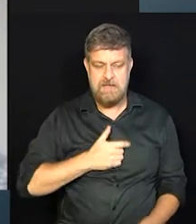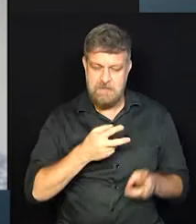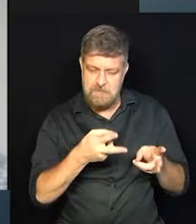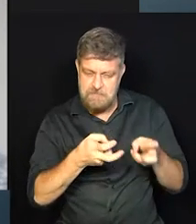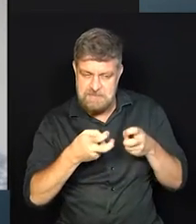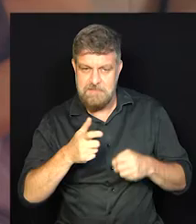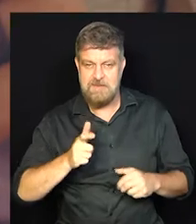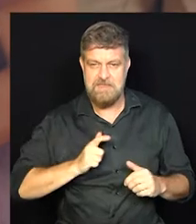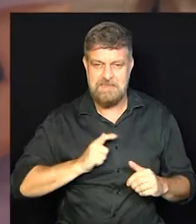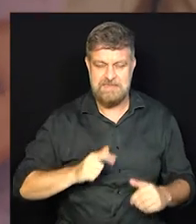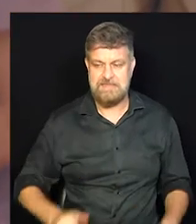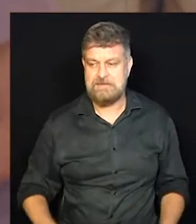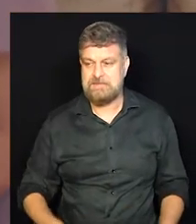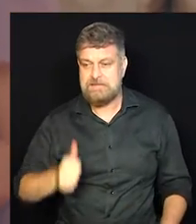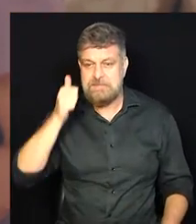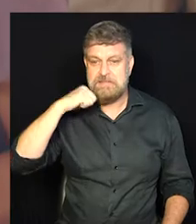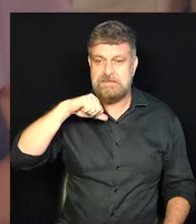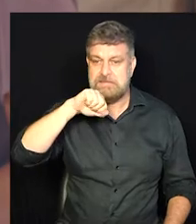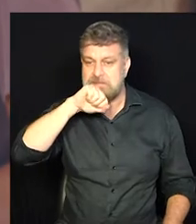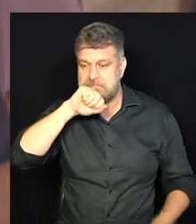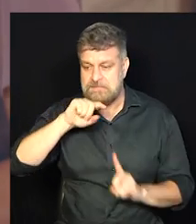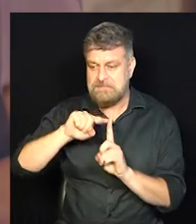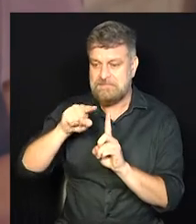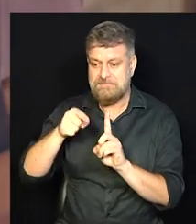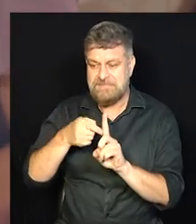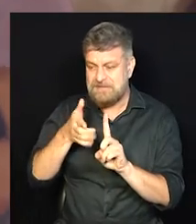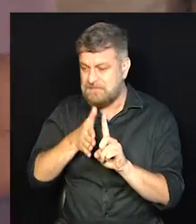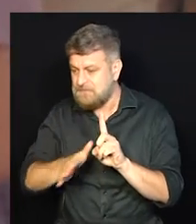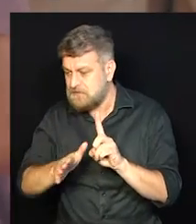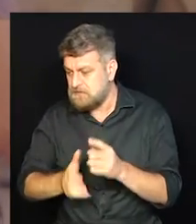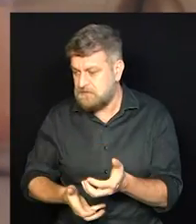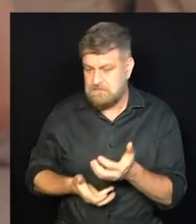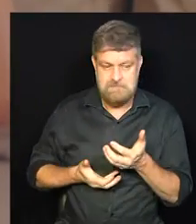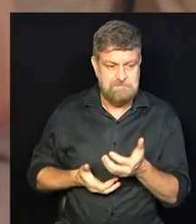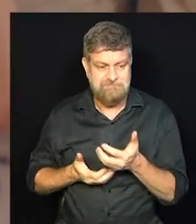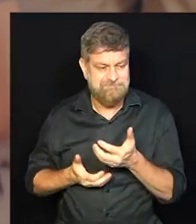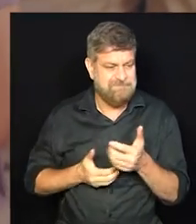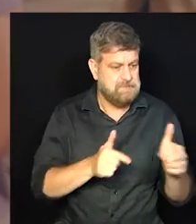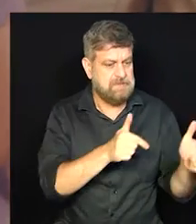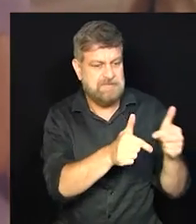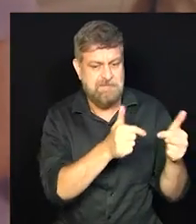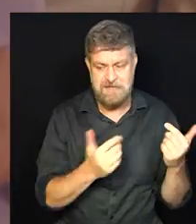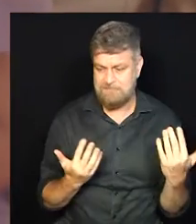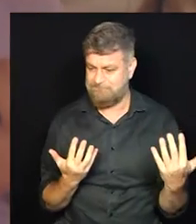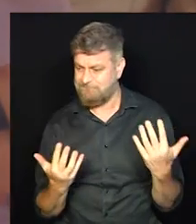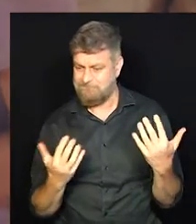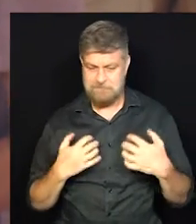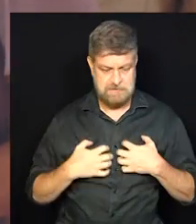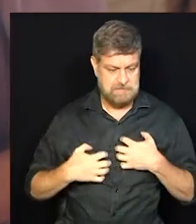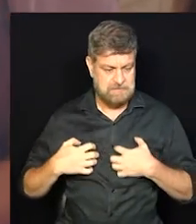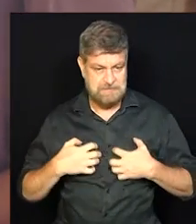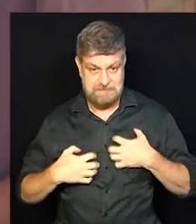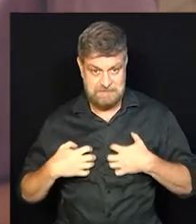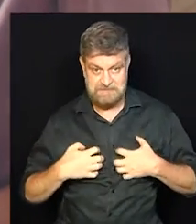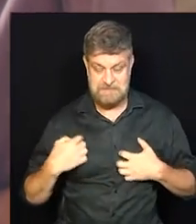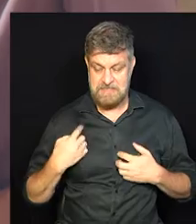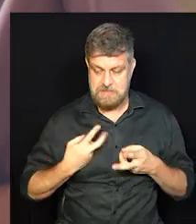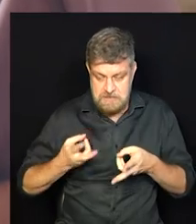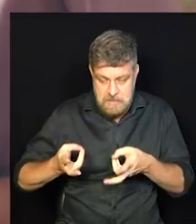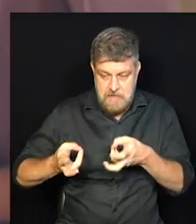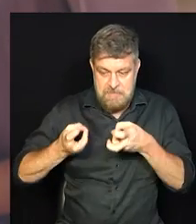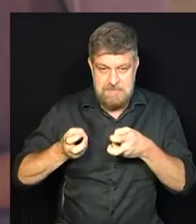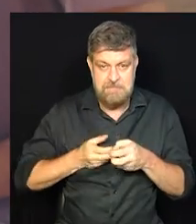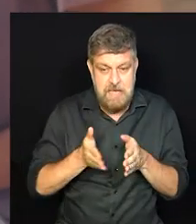desequilíbrio entre a maternidade e a percepção da maternidade, né? Então, assim, a gente já consegue ver por conta da licença